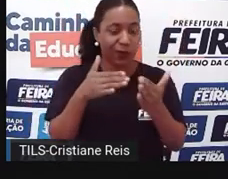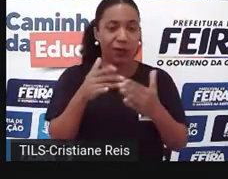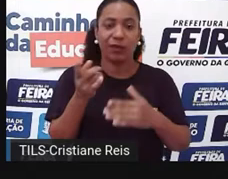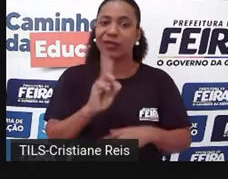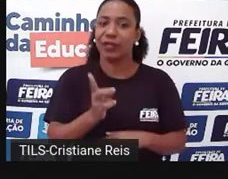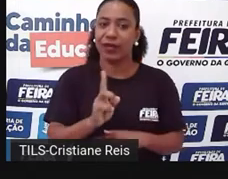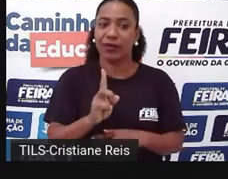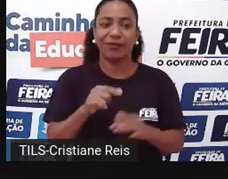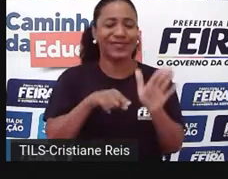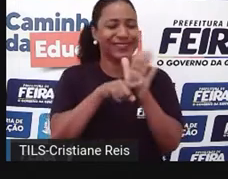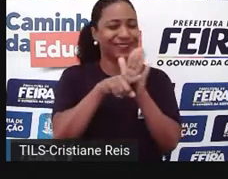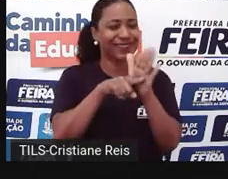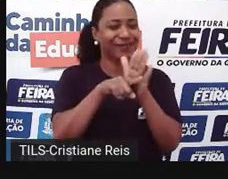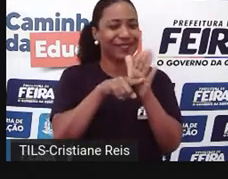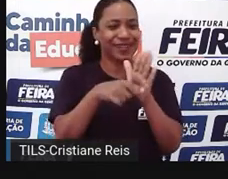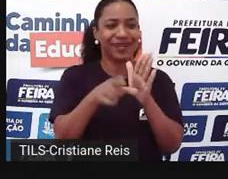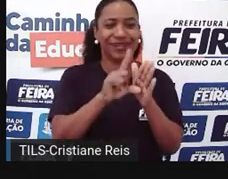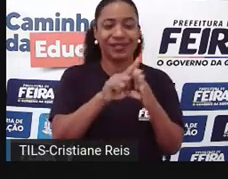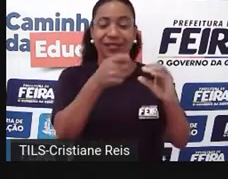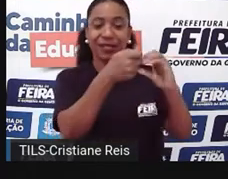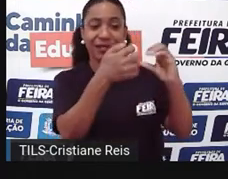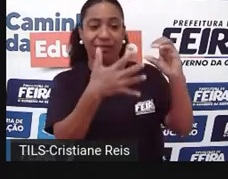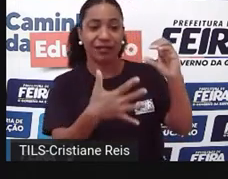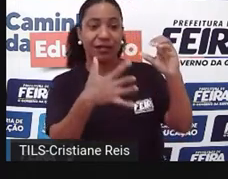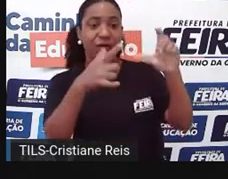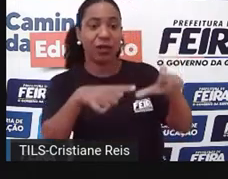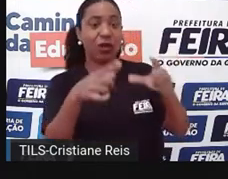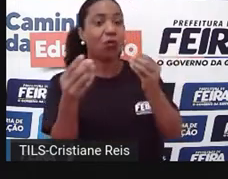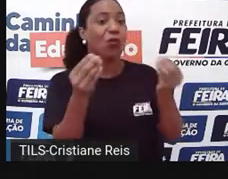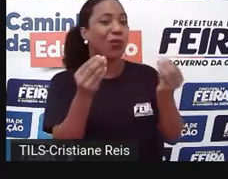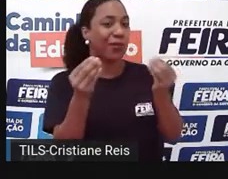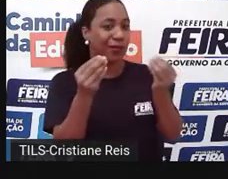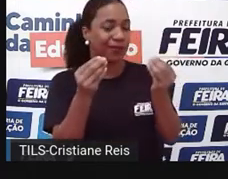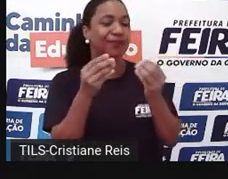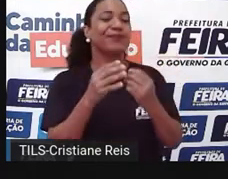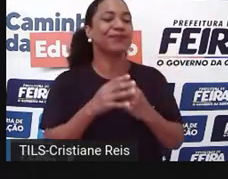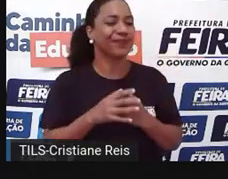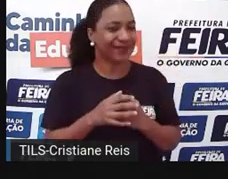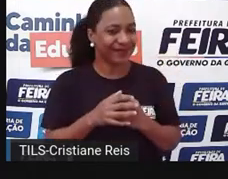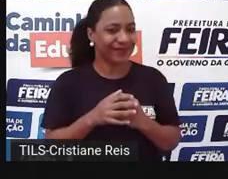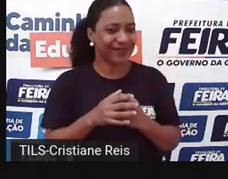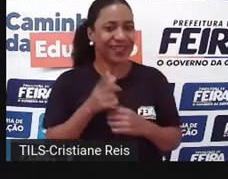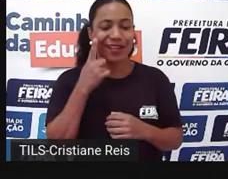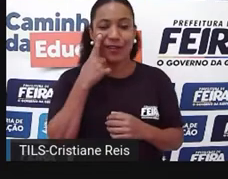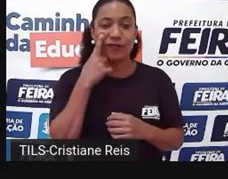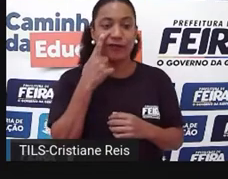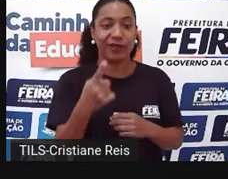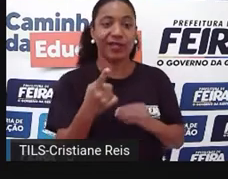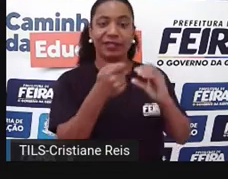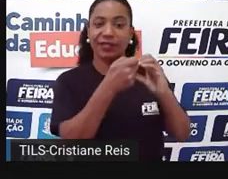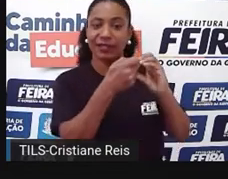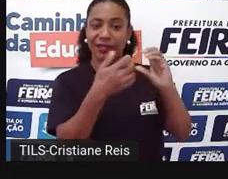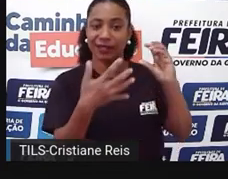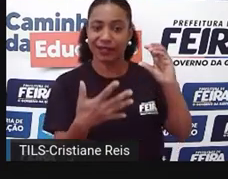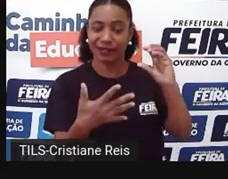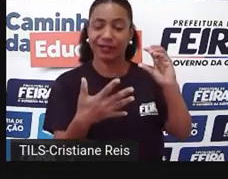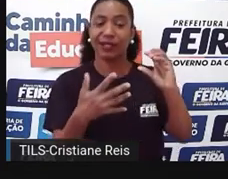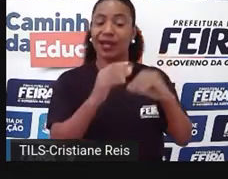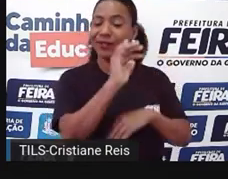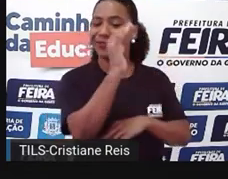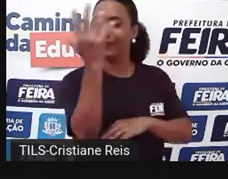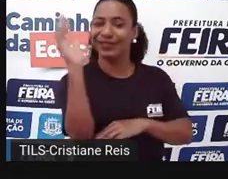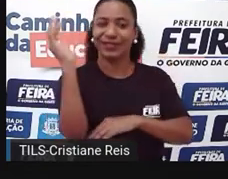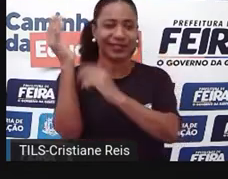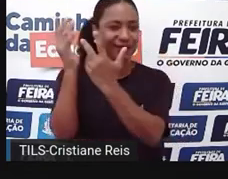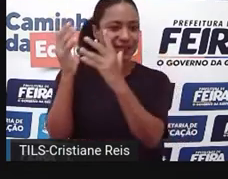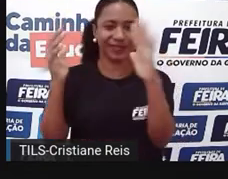alguns critérios, algumas características. E aí, nesse caso, nós estamos levando em consideração a vegetação, o